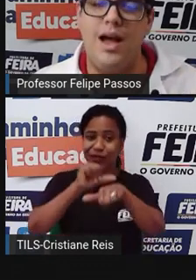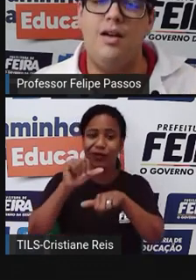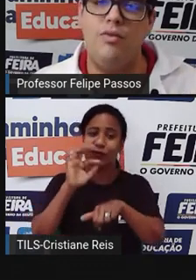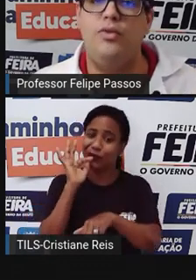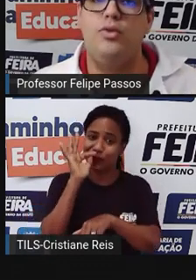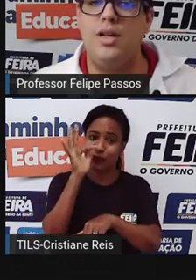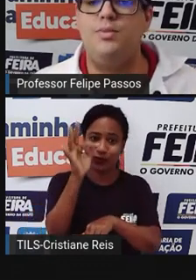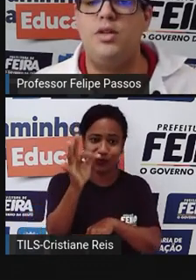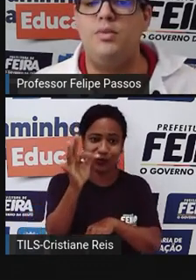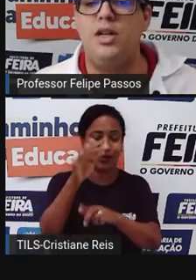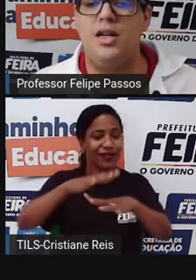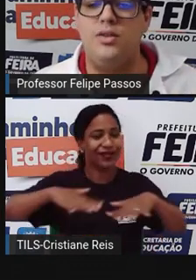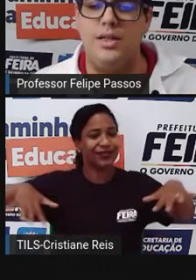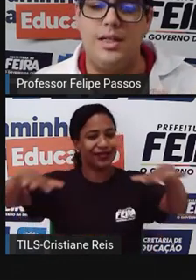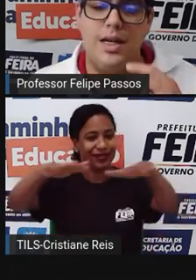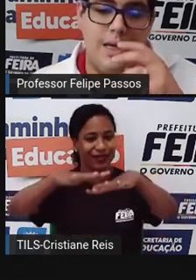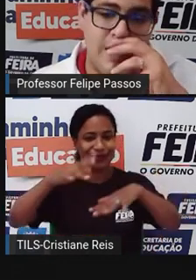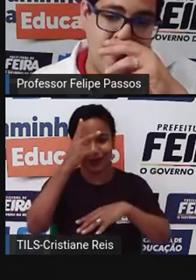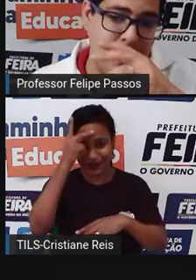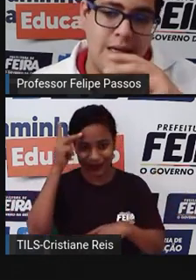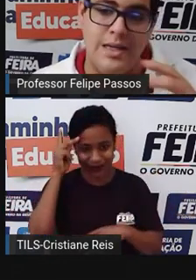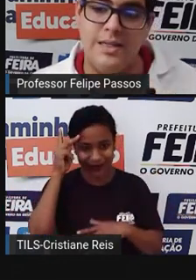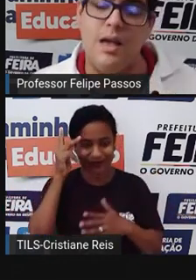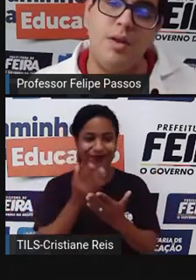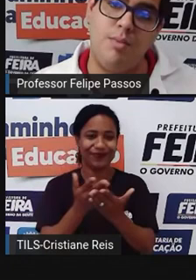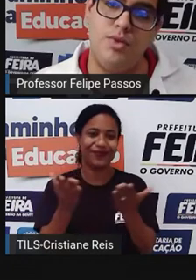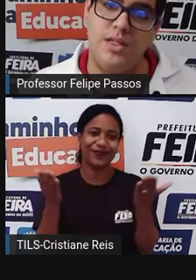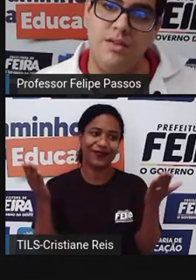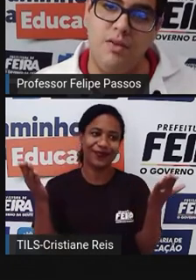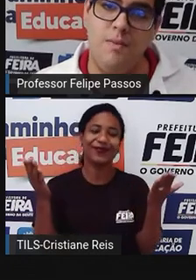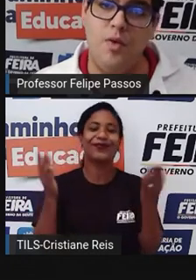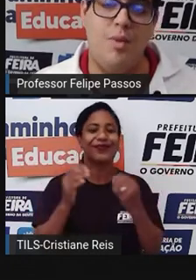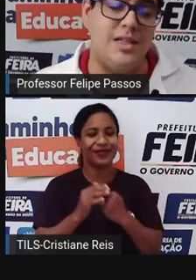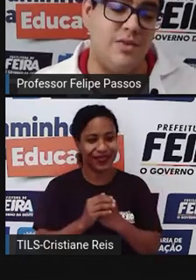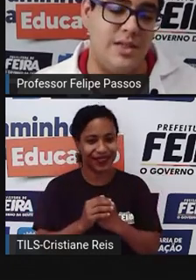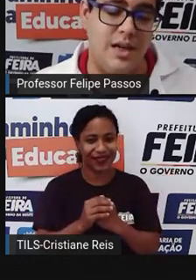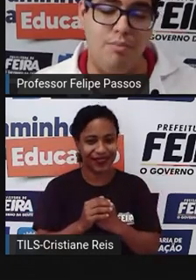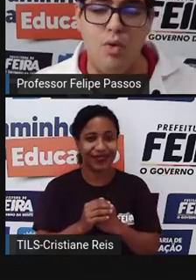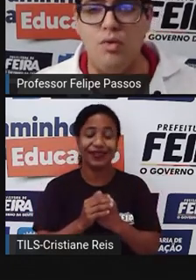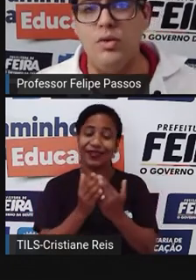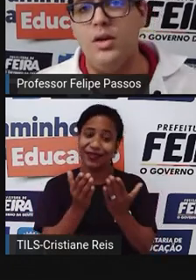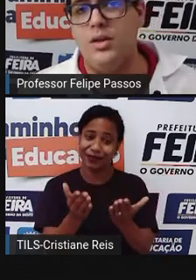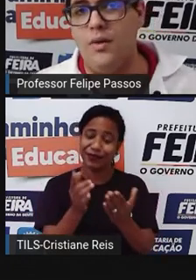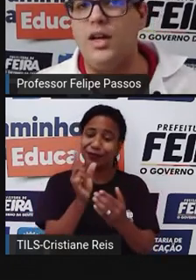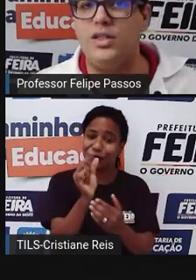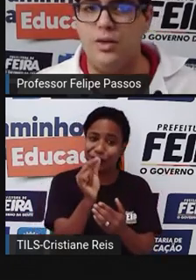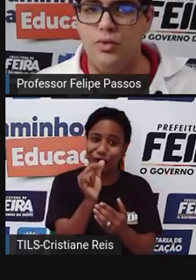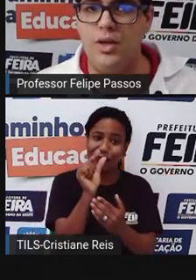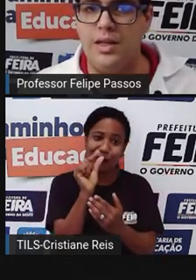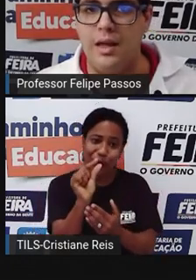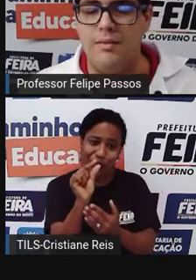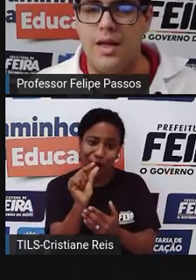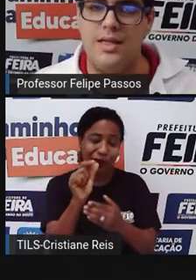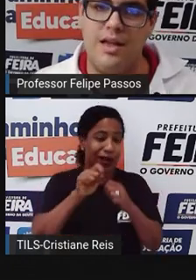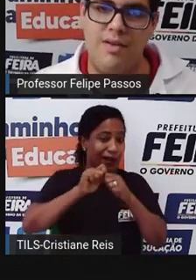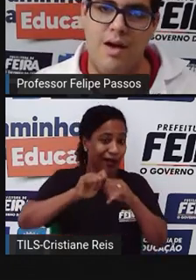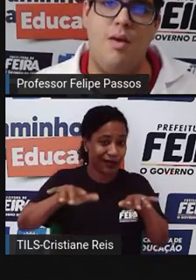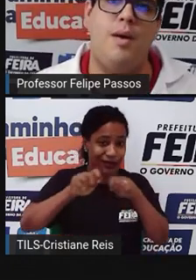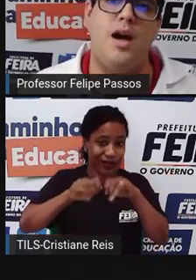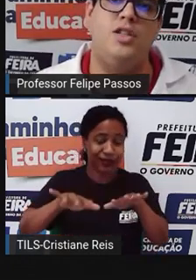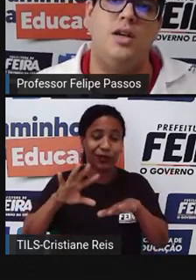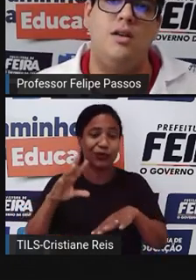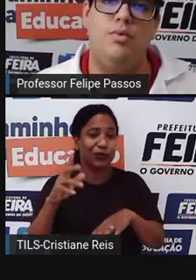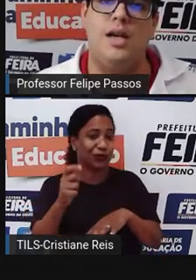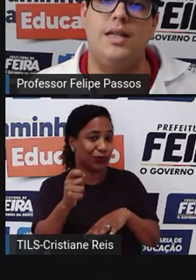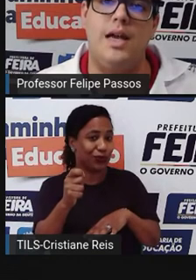né? Mudar o futuro das próximas gerações. E, sempre que possível, por mais que você ganhe pouco, não gastar tudo o que tem. Reservar